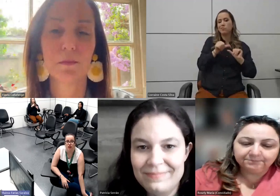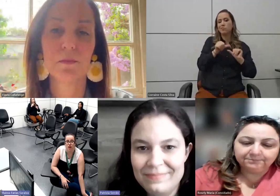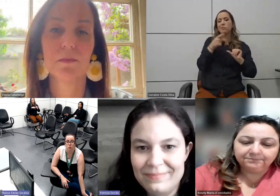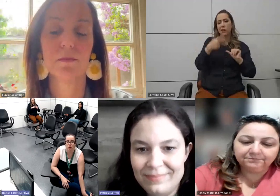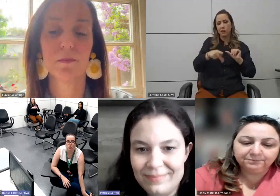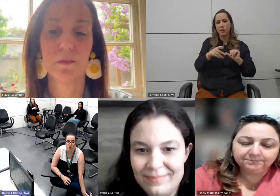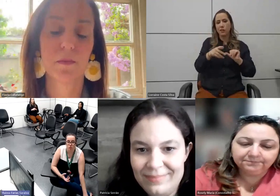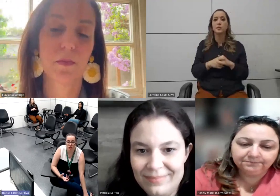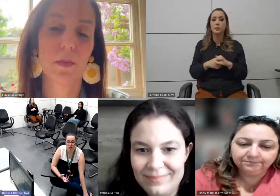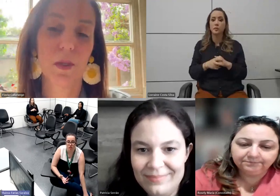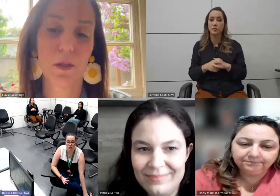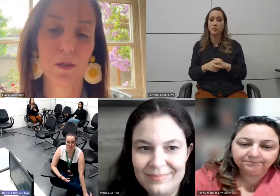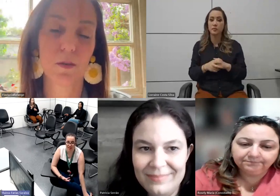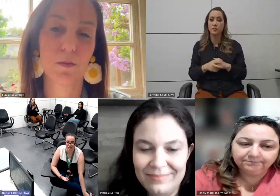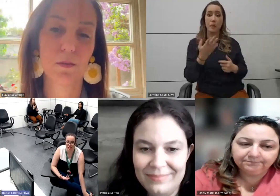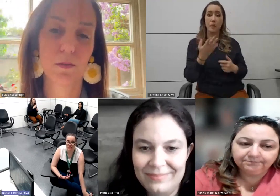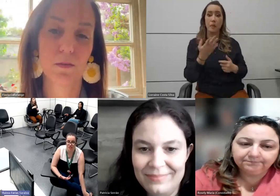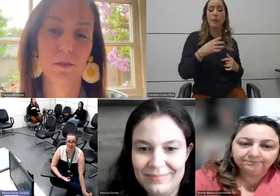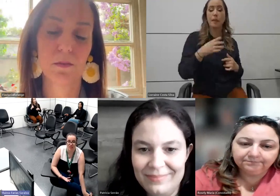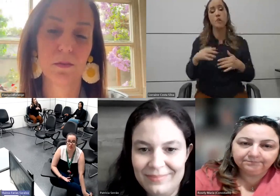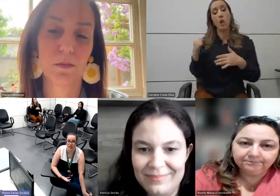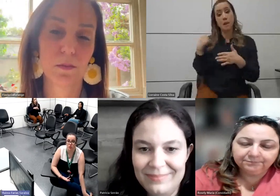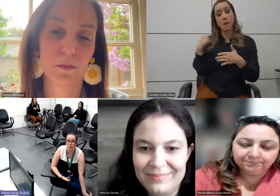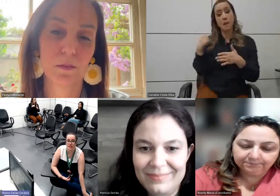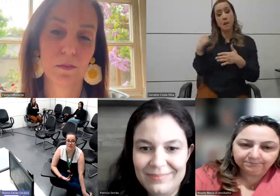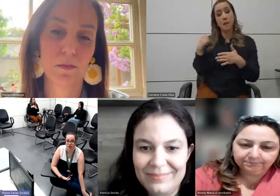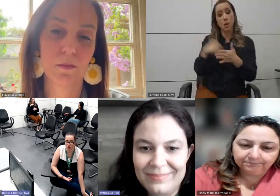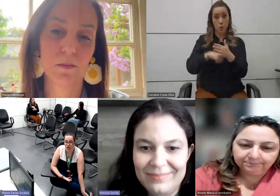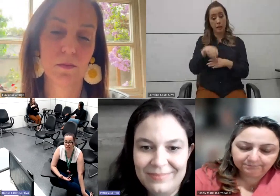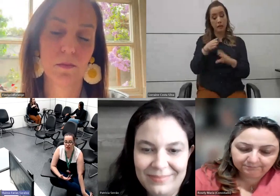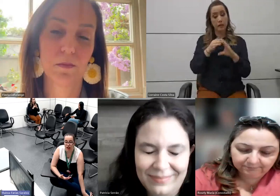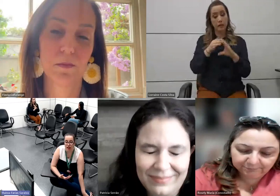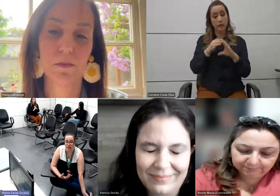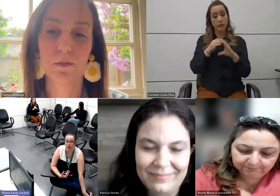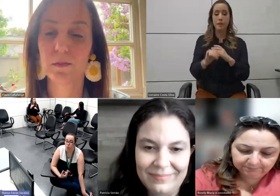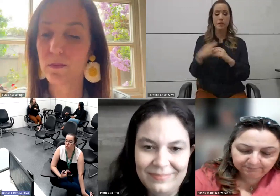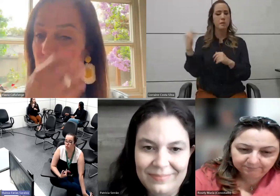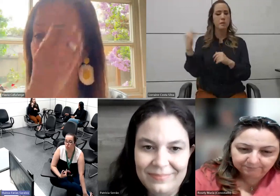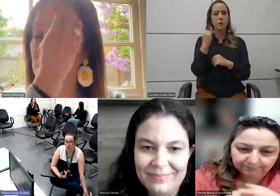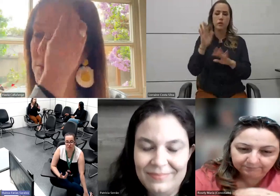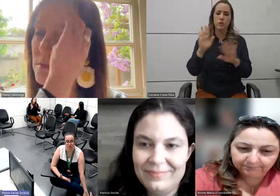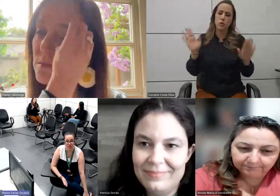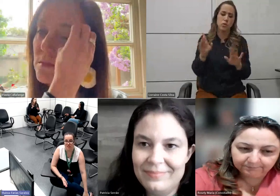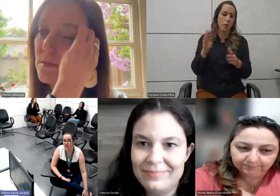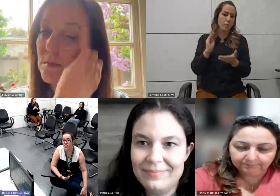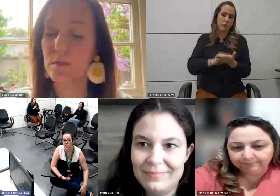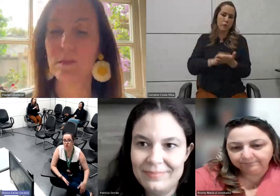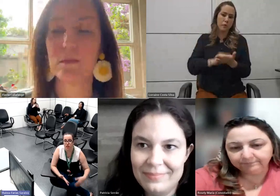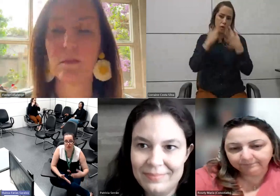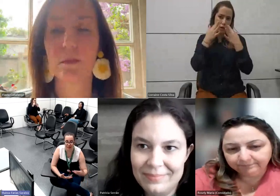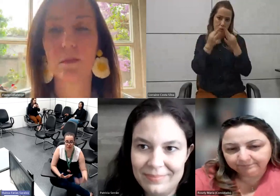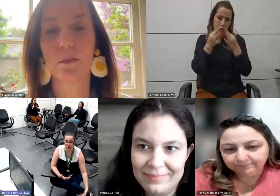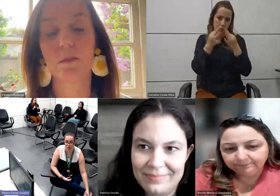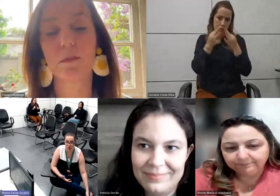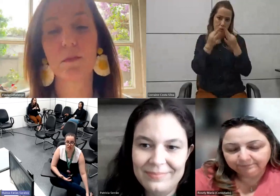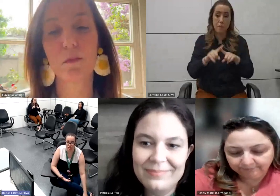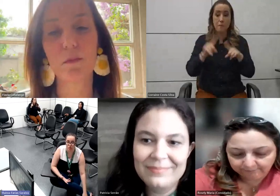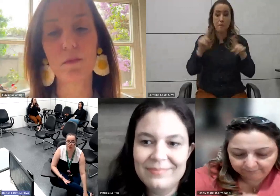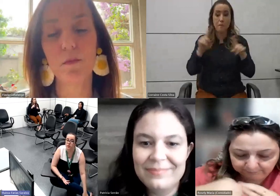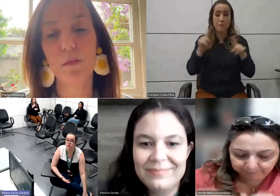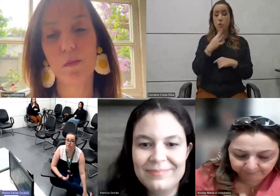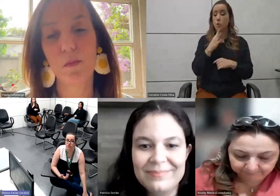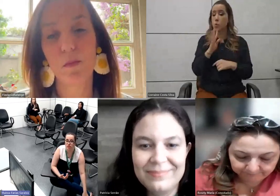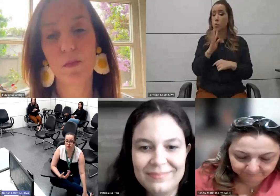É uma luta muito grande do a gente está tendo aqui na empresa agora, não por falta de atenção, mas por